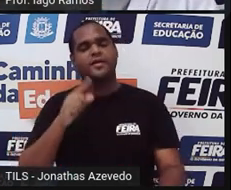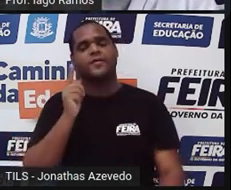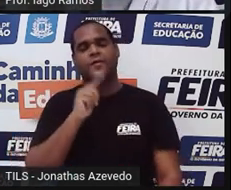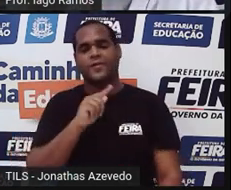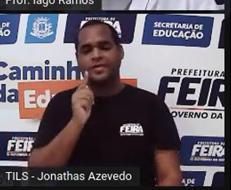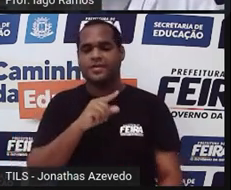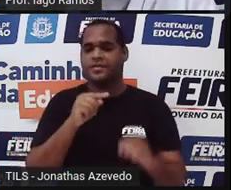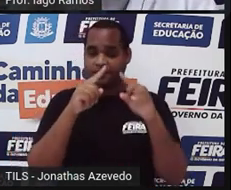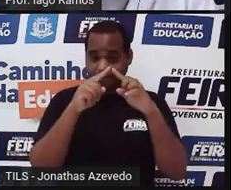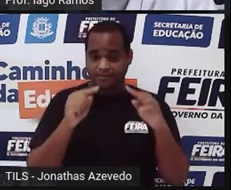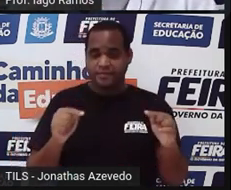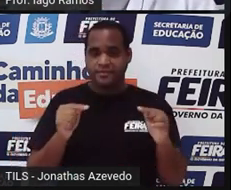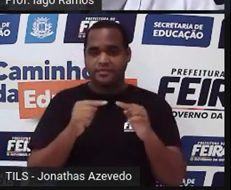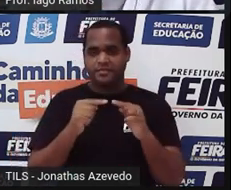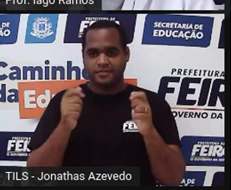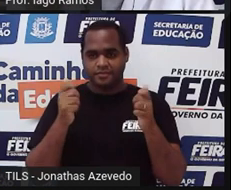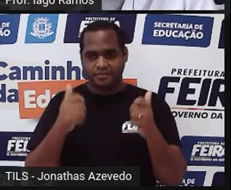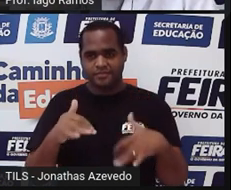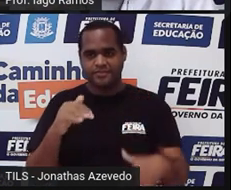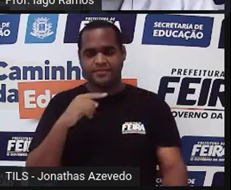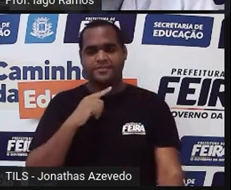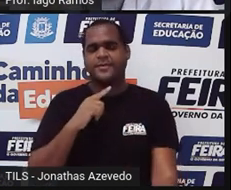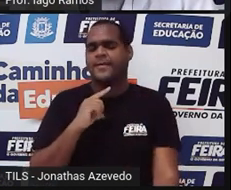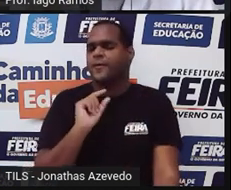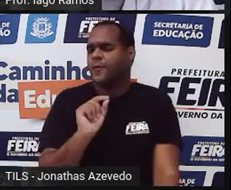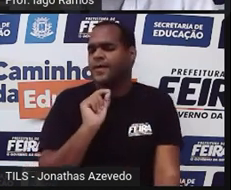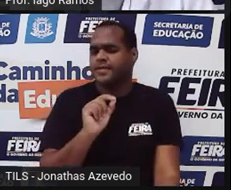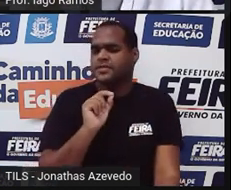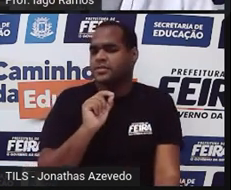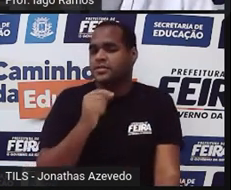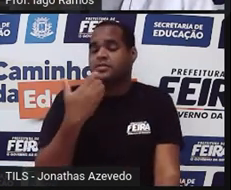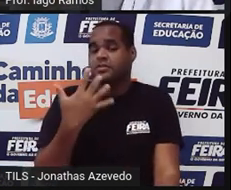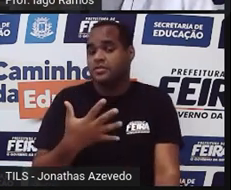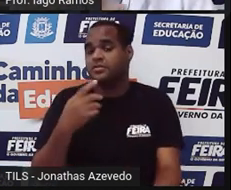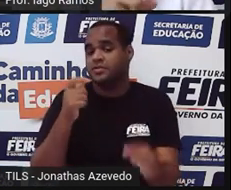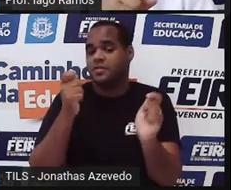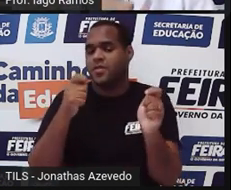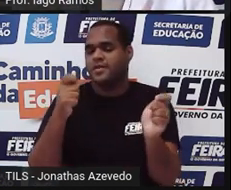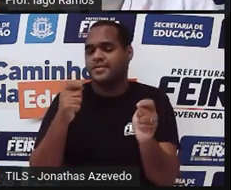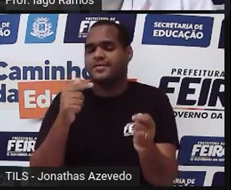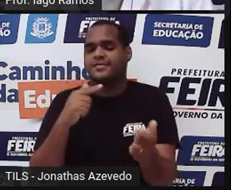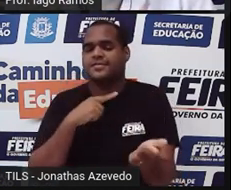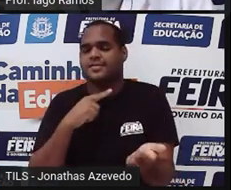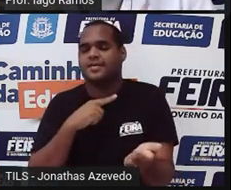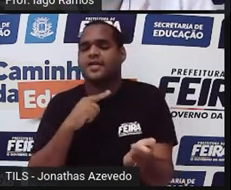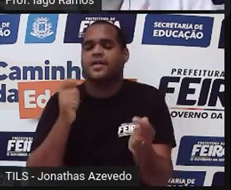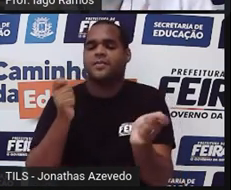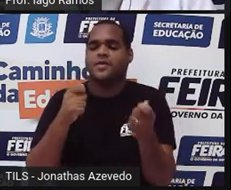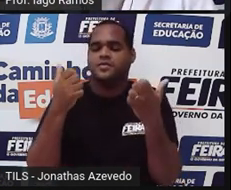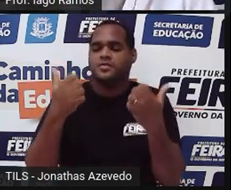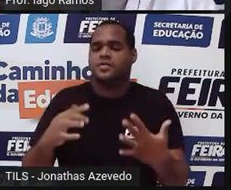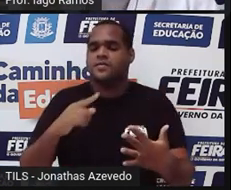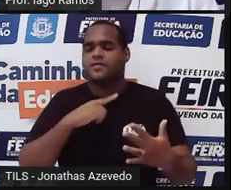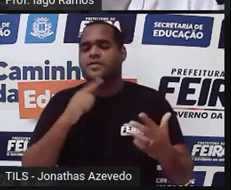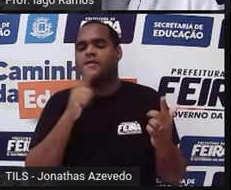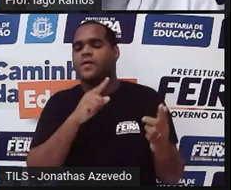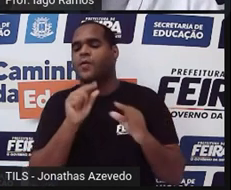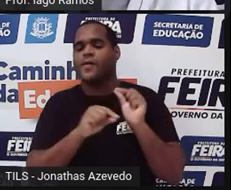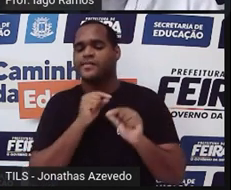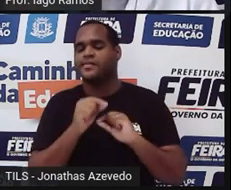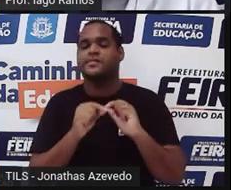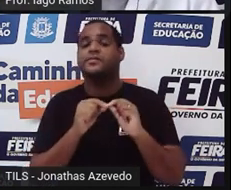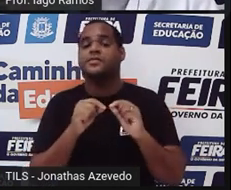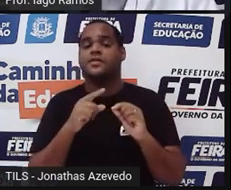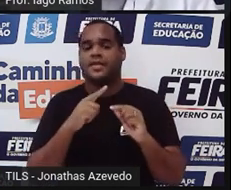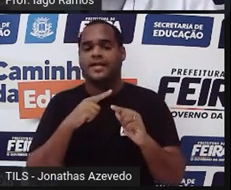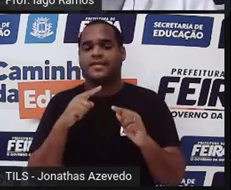Agora, eu quero ver o seguinte, ó. Por que que dá para fazer o triângulo com essas medidas? Por conta da